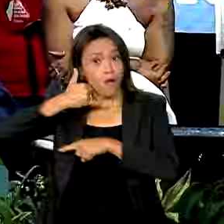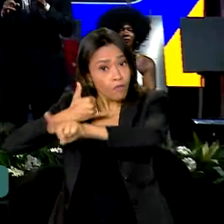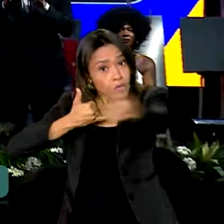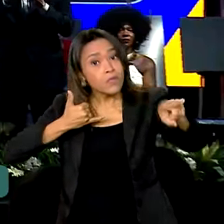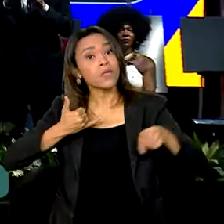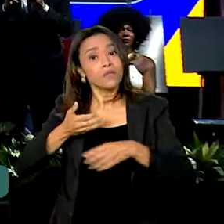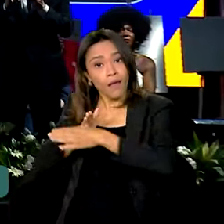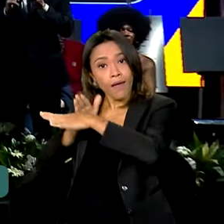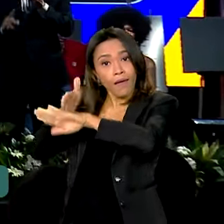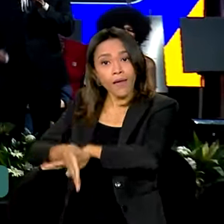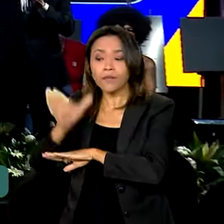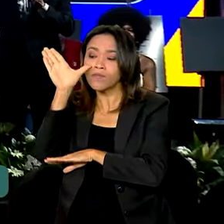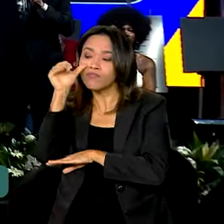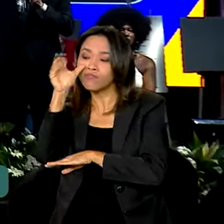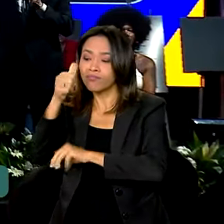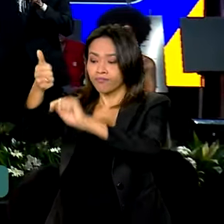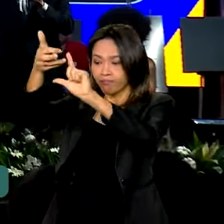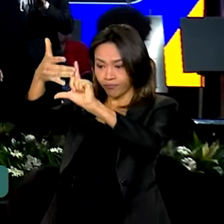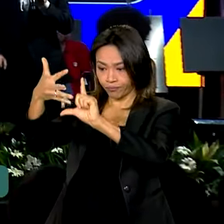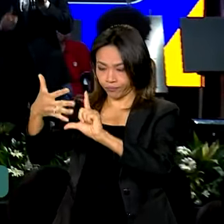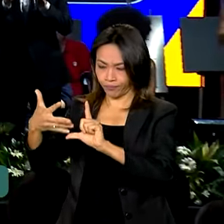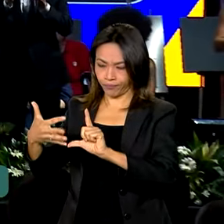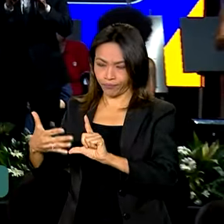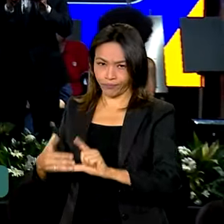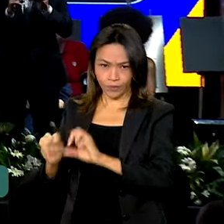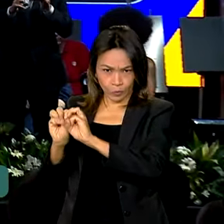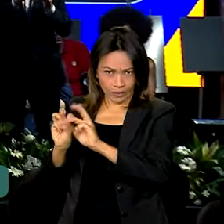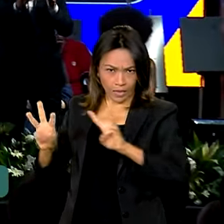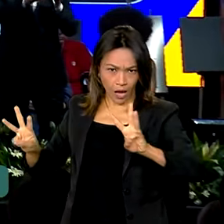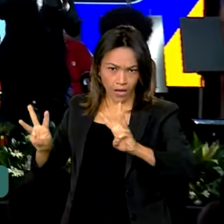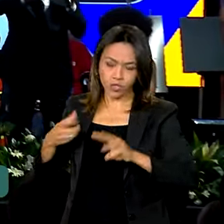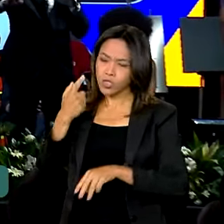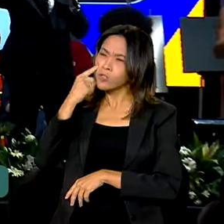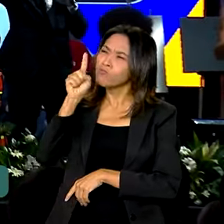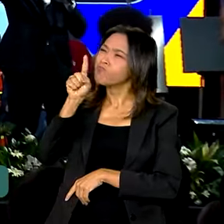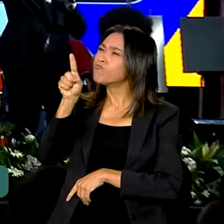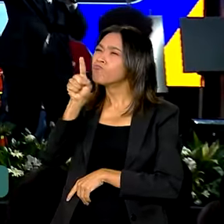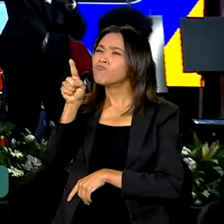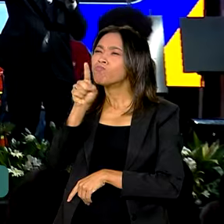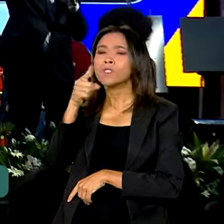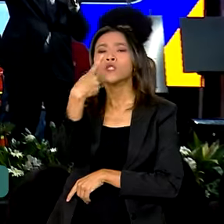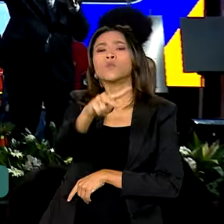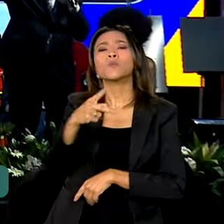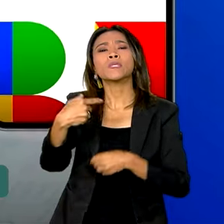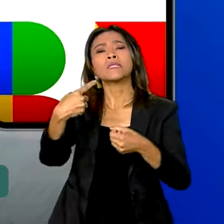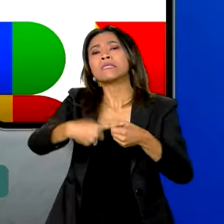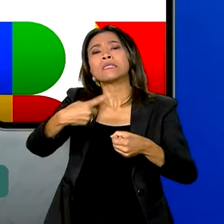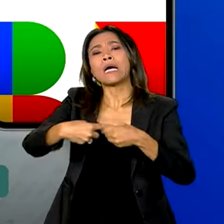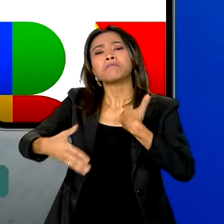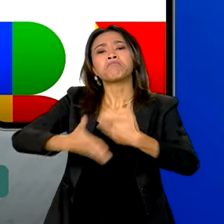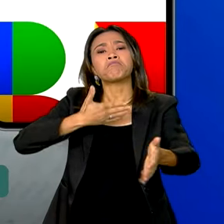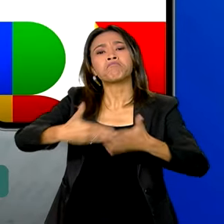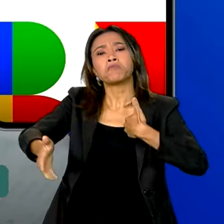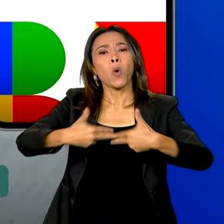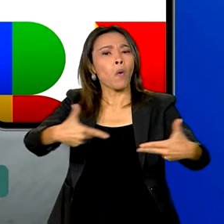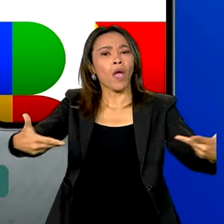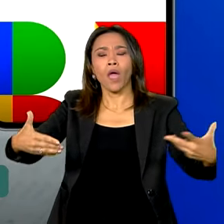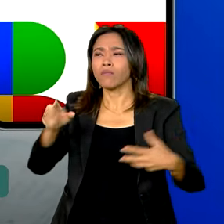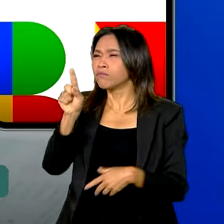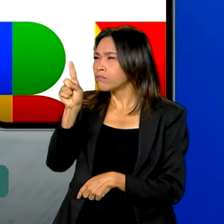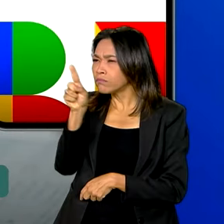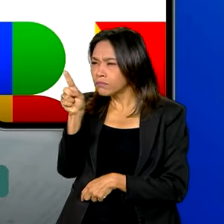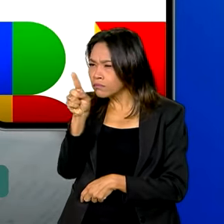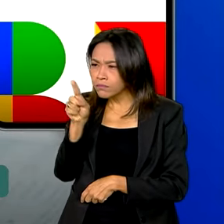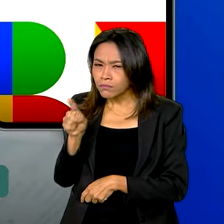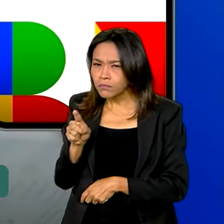entrassem no site Comunica.br e escolham a cidade que você quiser. Pode escolher